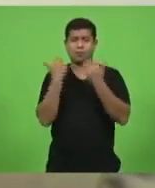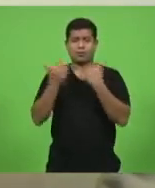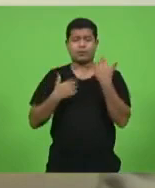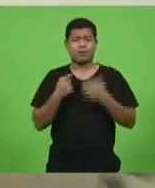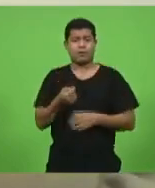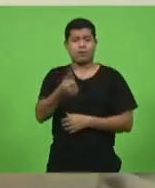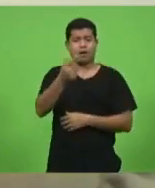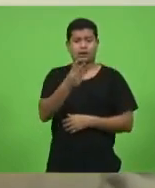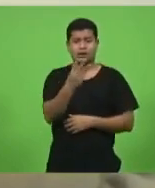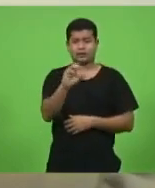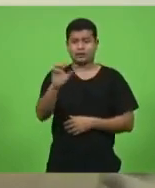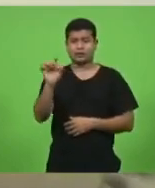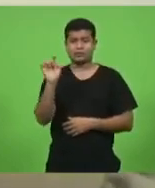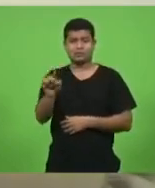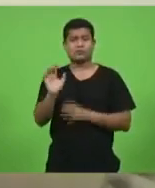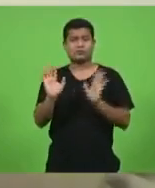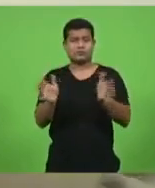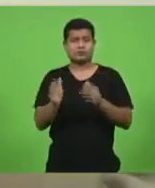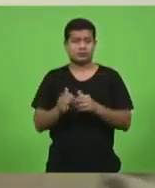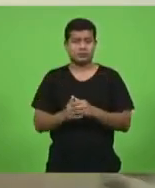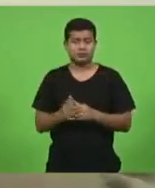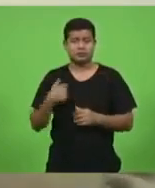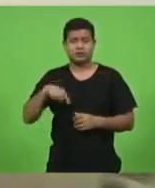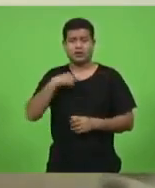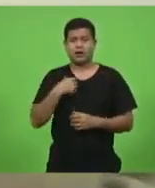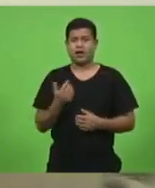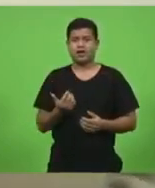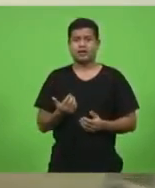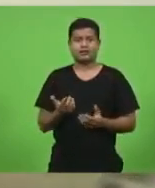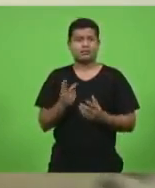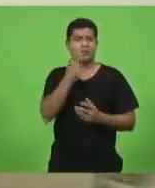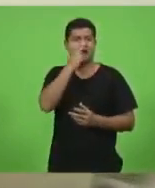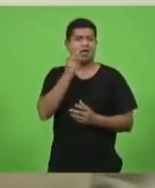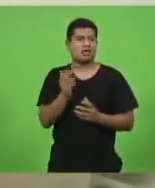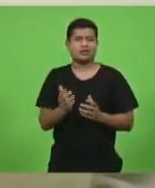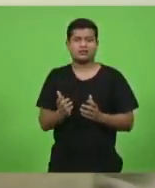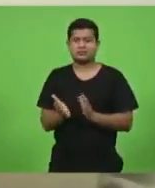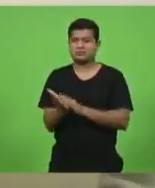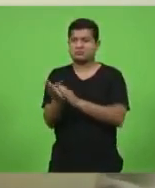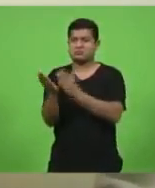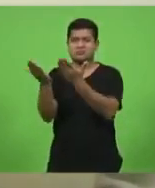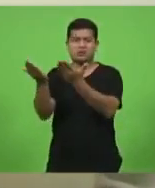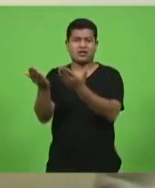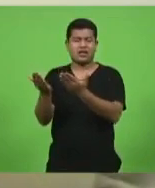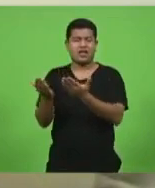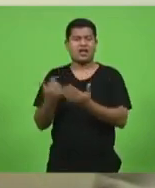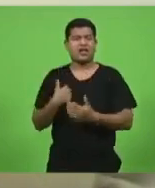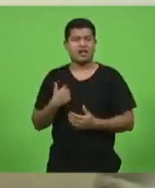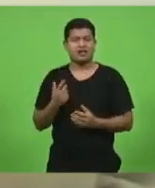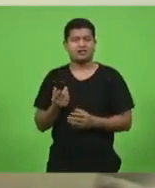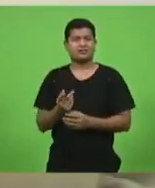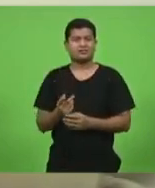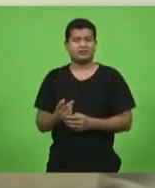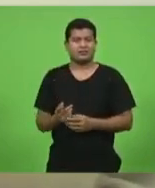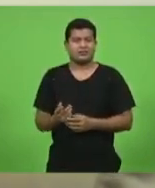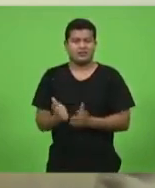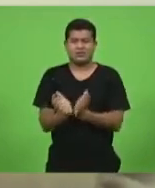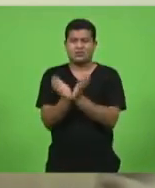300 mil óbitos e nós vamos dar um troféu de aplausos a este ministro então presidente